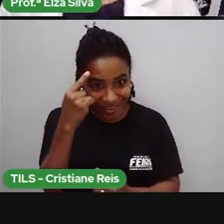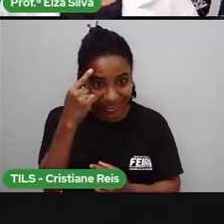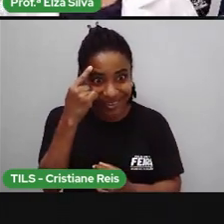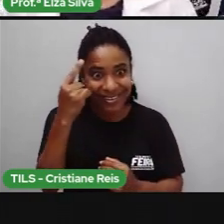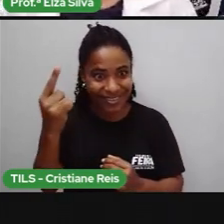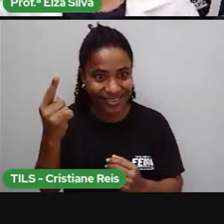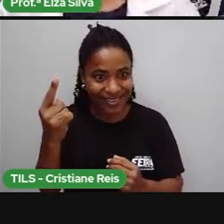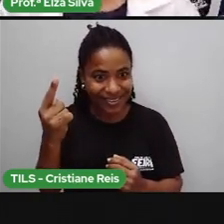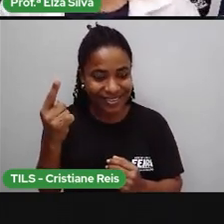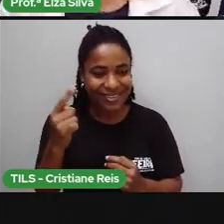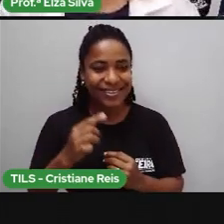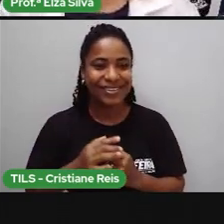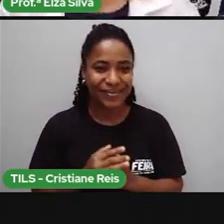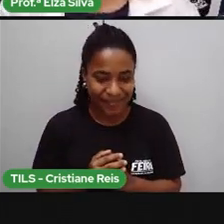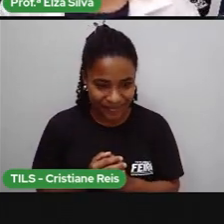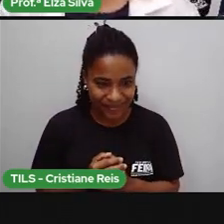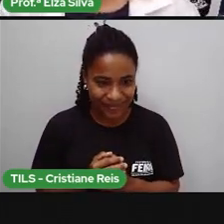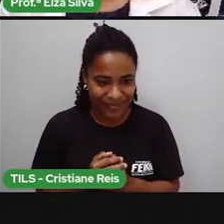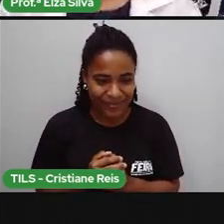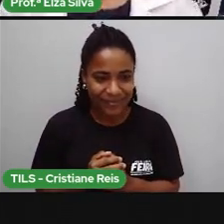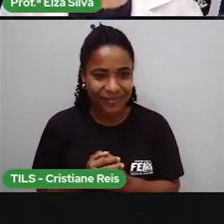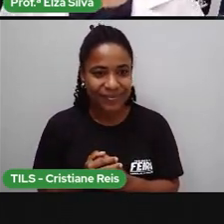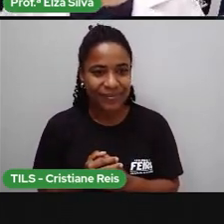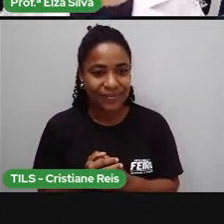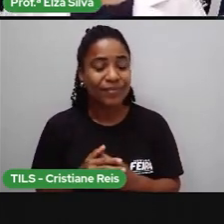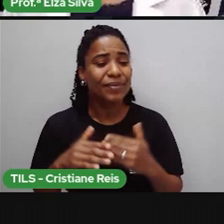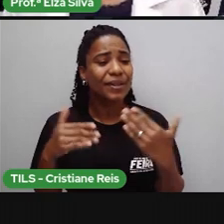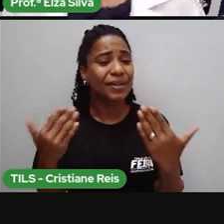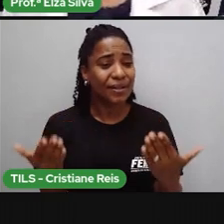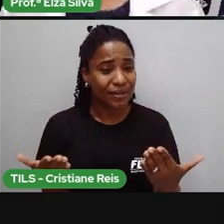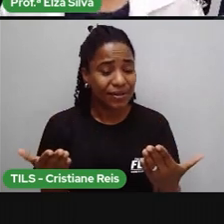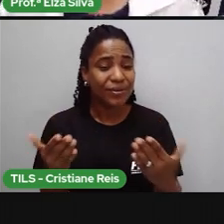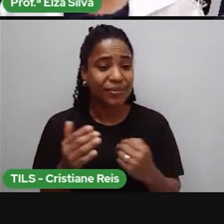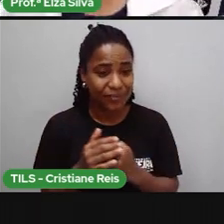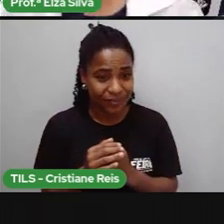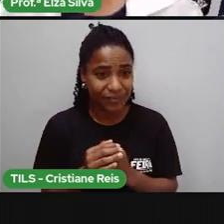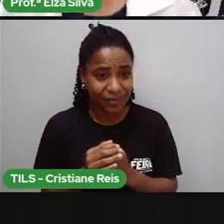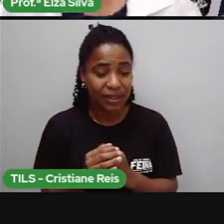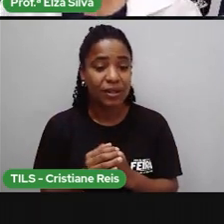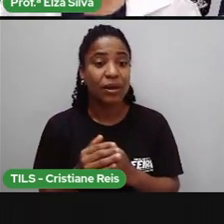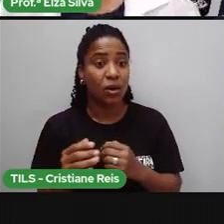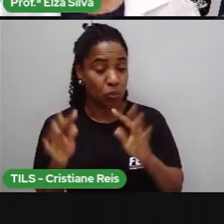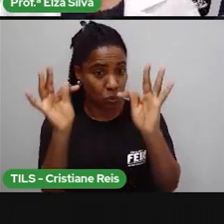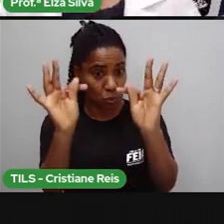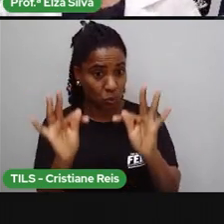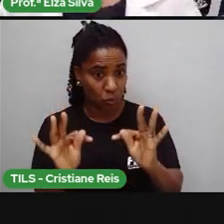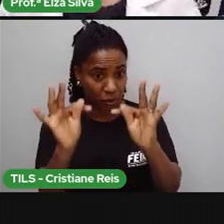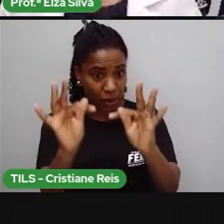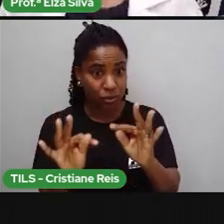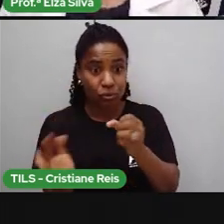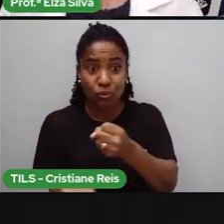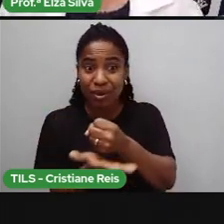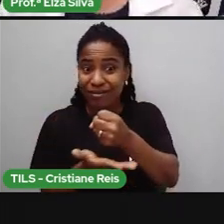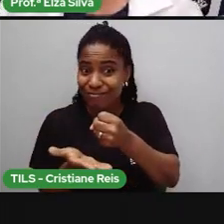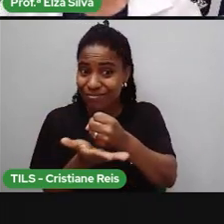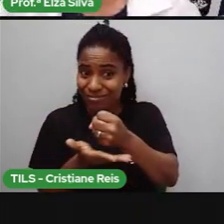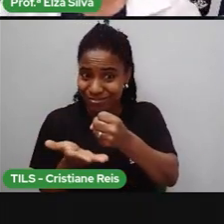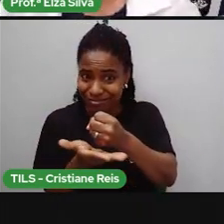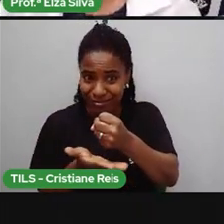para você realizar as atividades. Então, com base na leitura deste texto e das suas